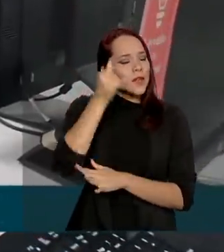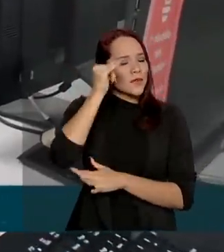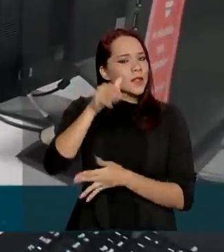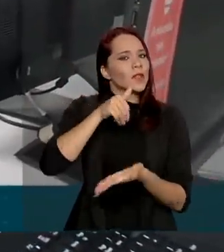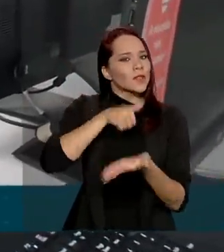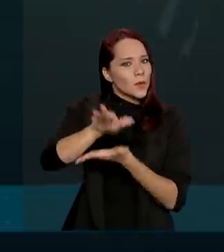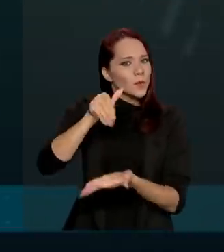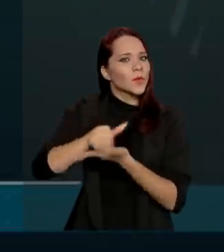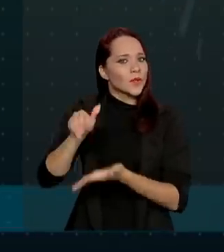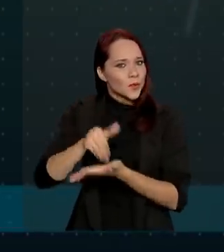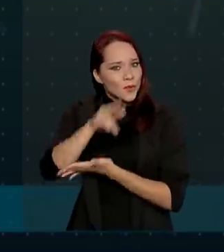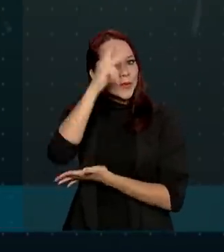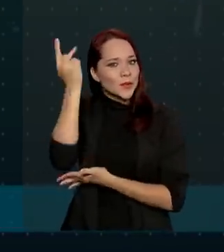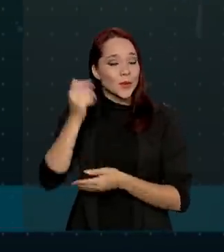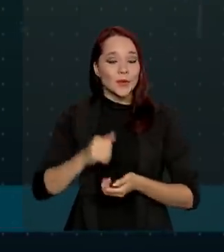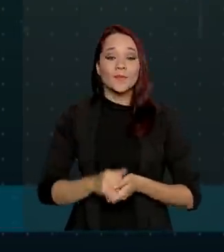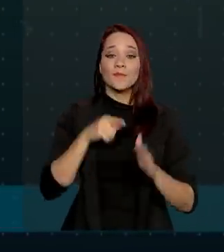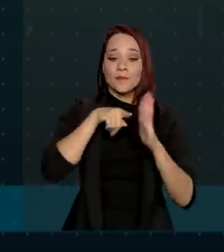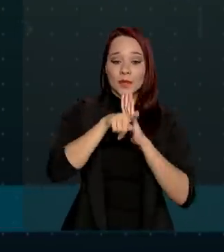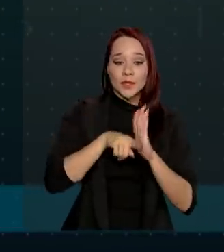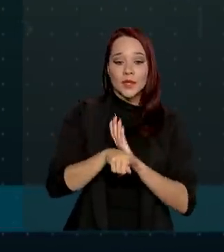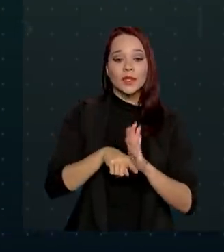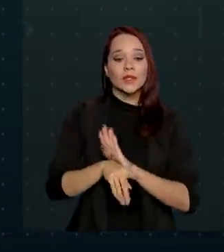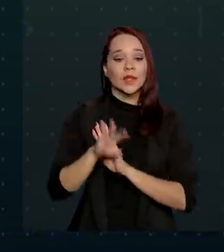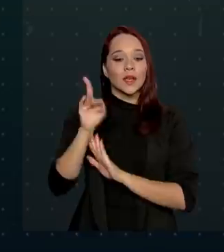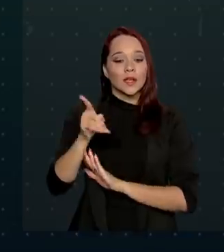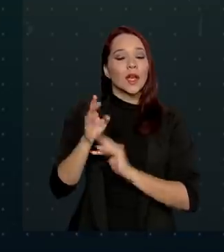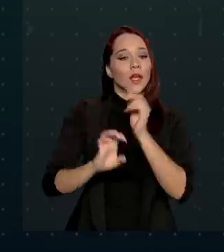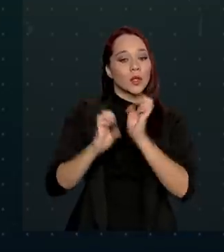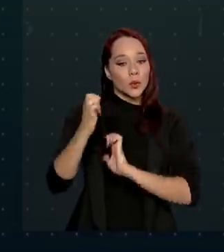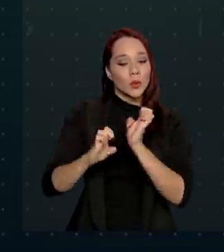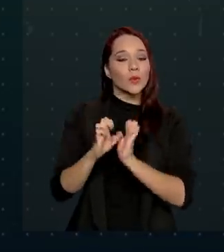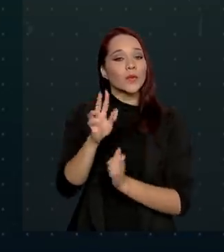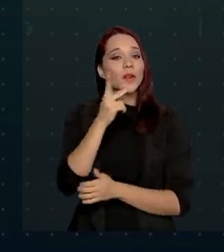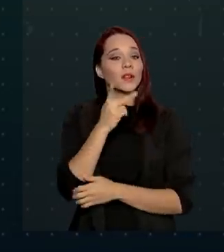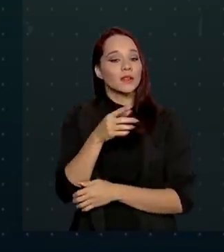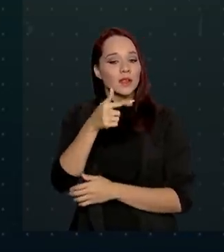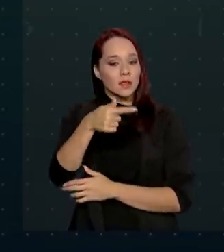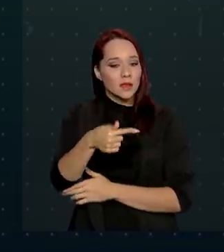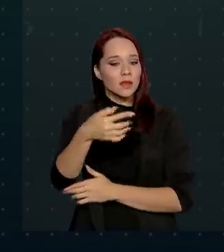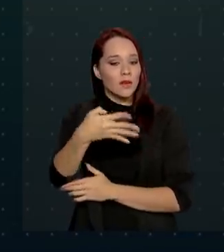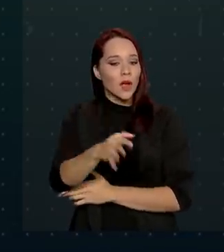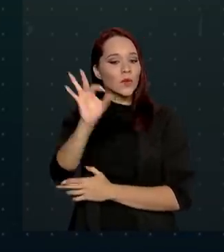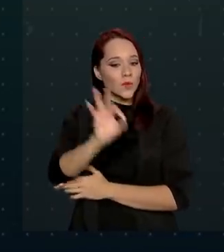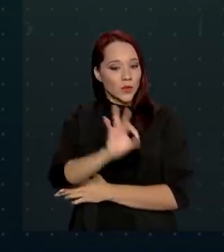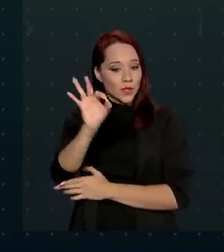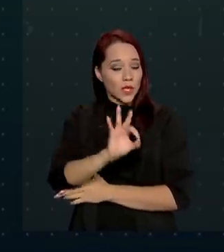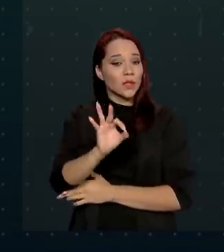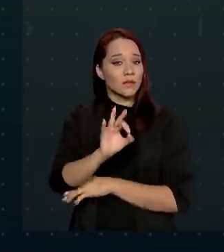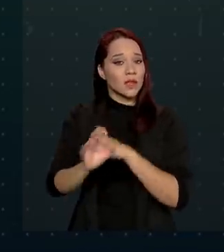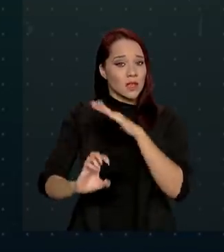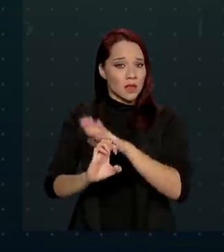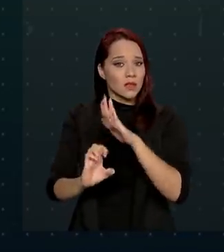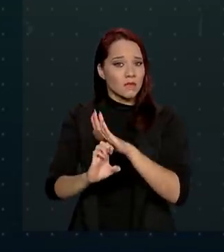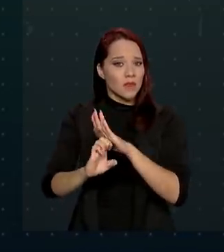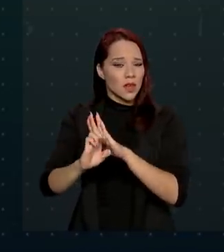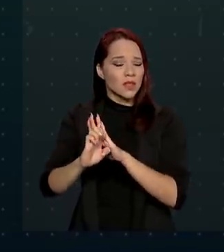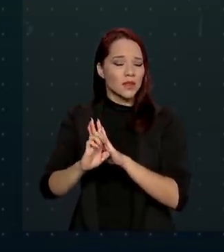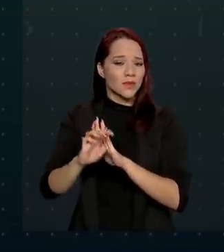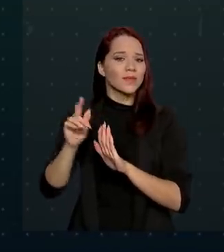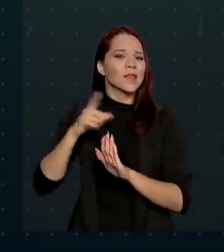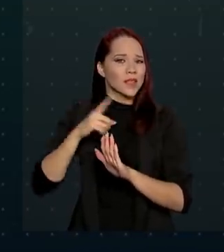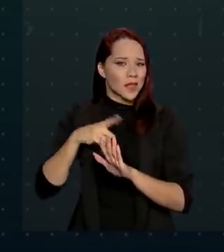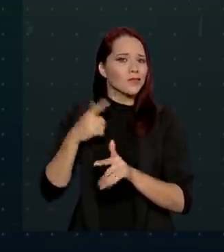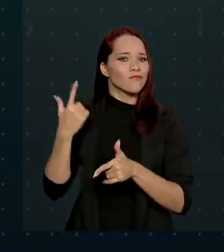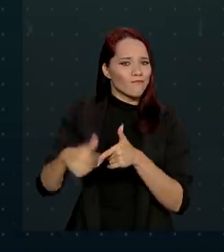empregados. Pesquisa da Confederação Nacional da Indústria mostra que 74% das empresas do setor foram